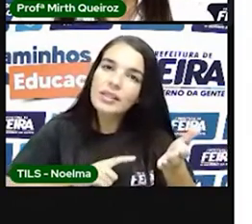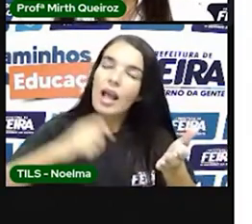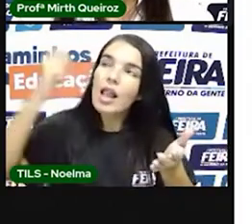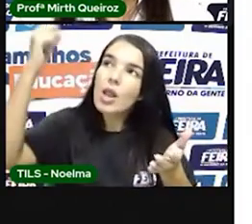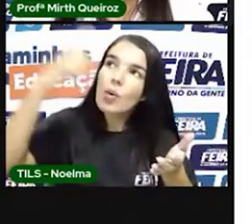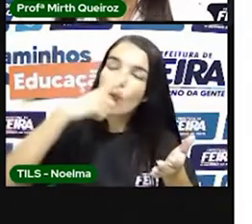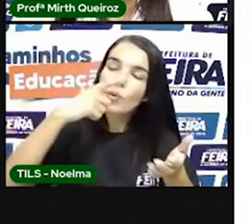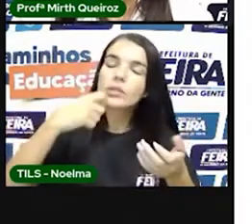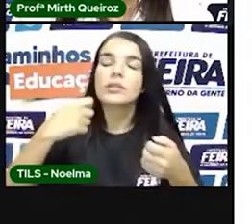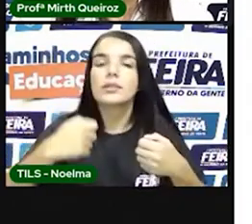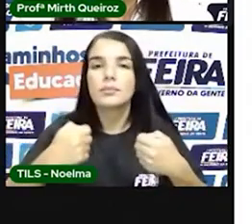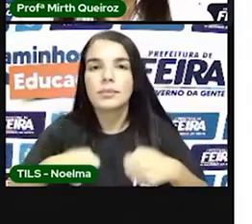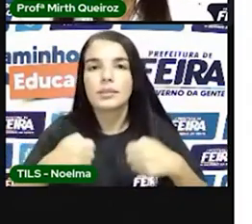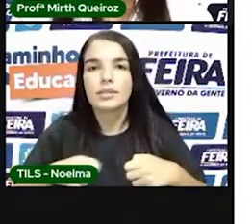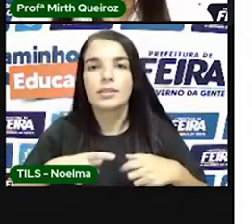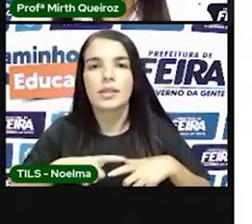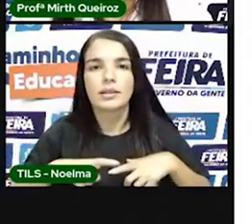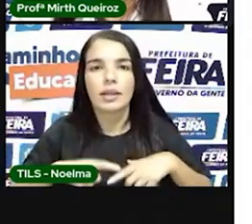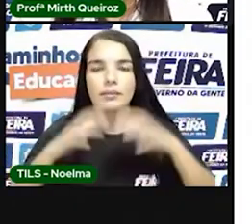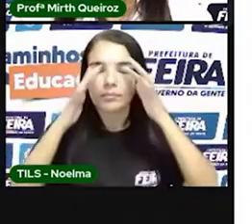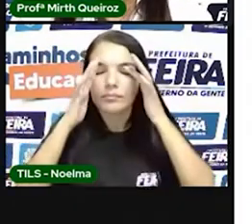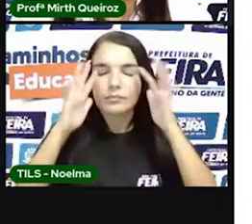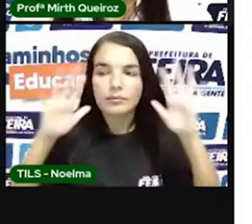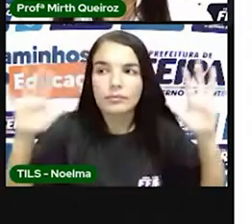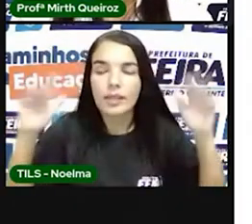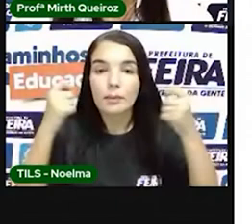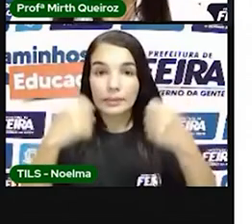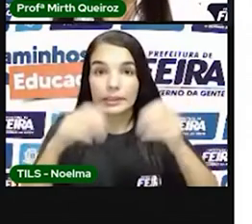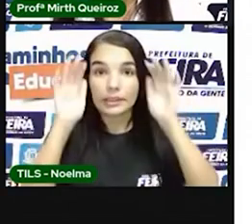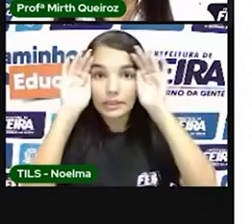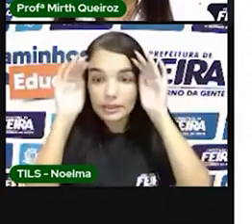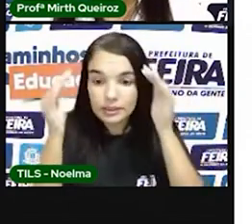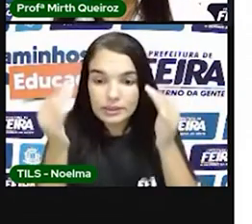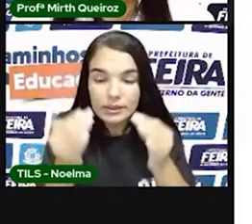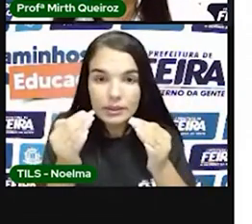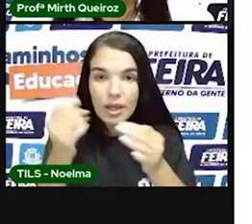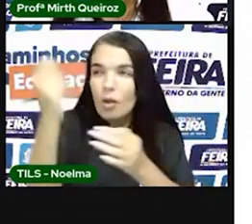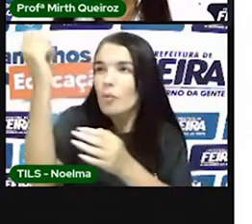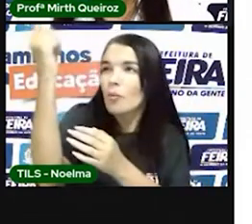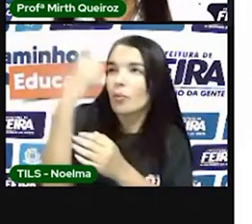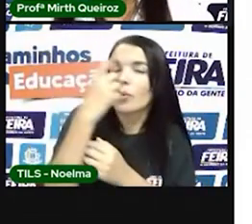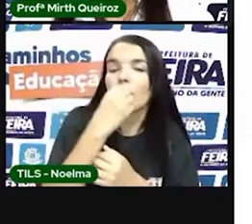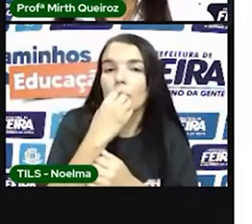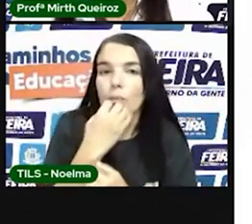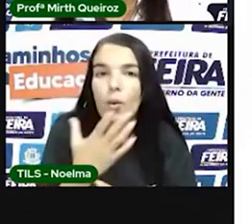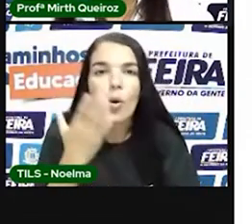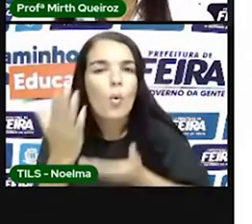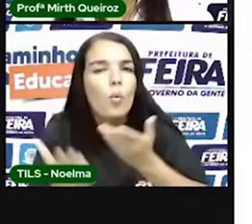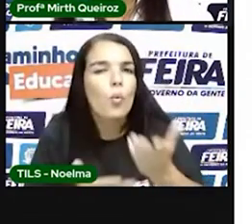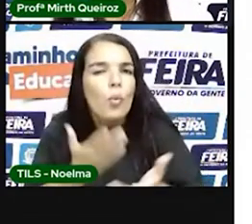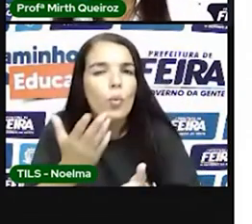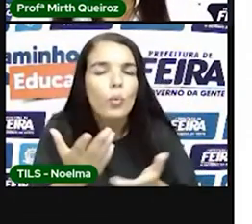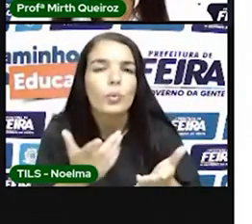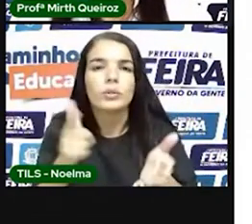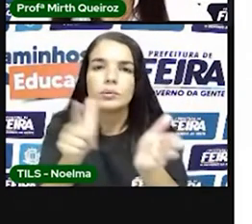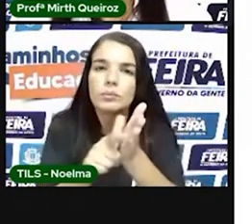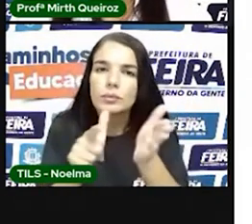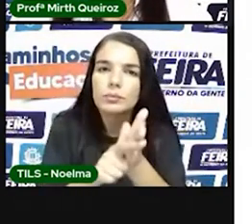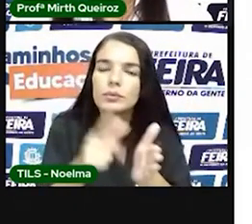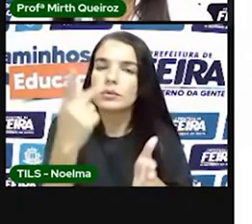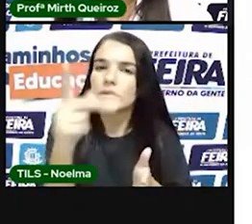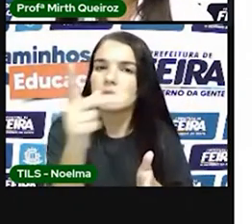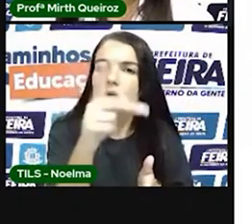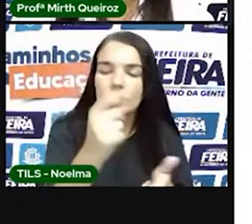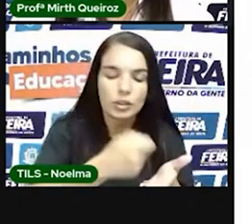concentrarem livre de ilustrações, um ambiente iluminado. Cuidem bem desse material, porque vocês deverão entregar